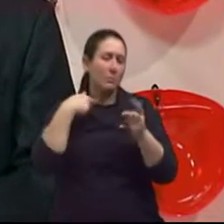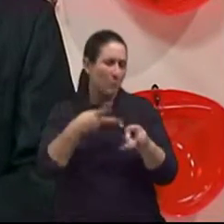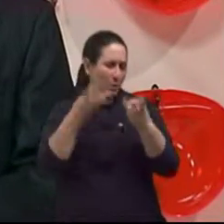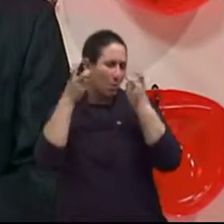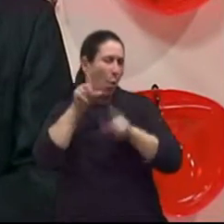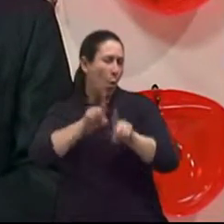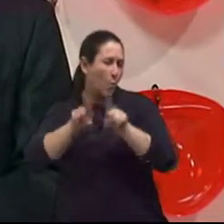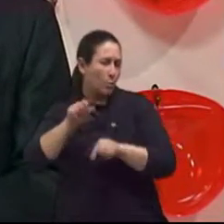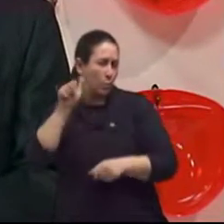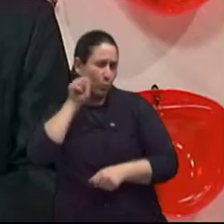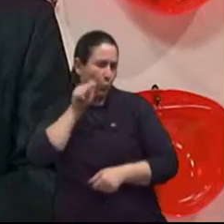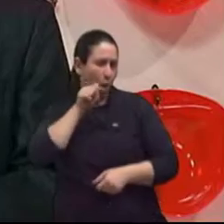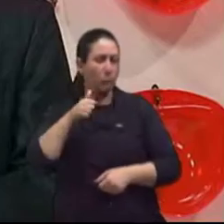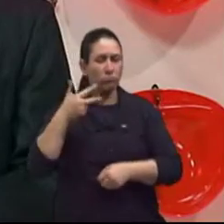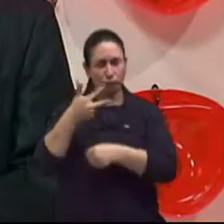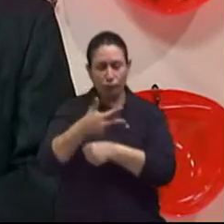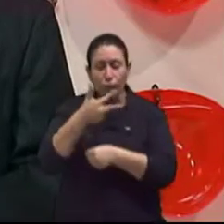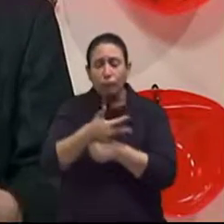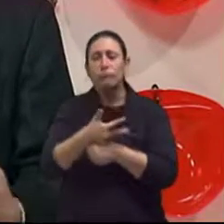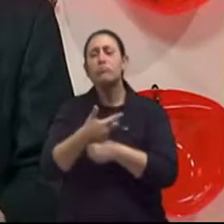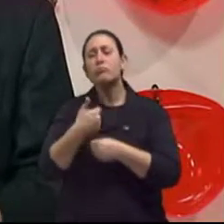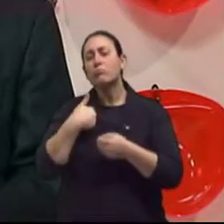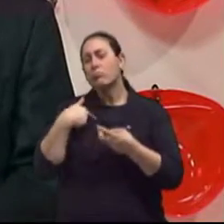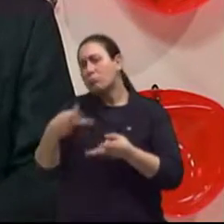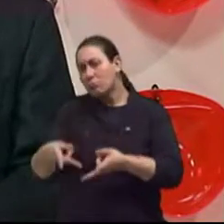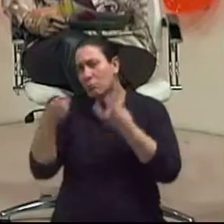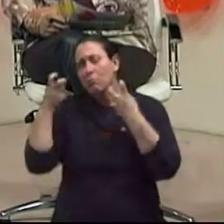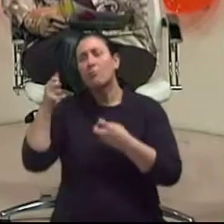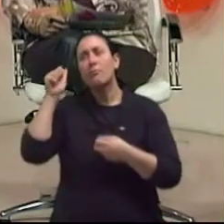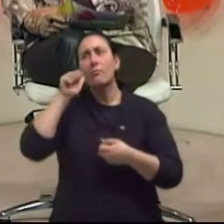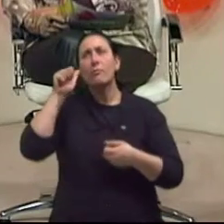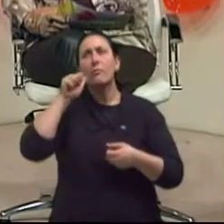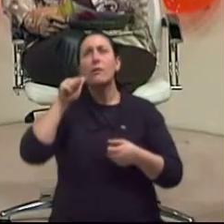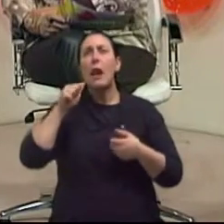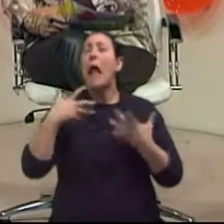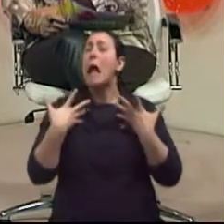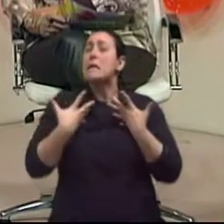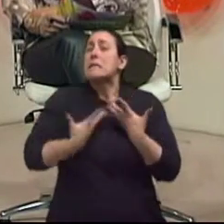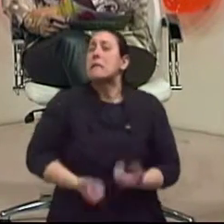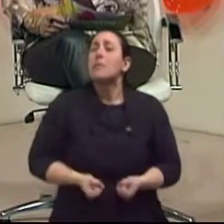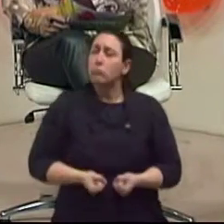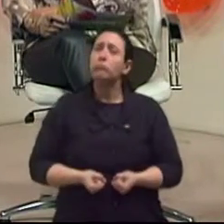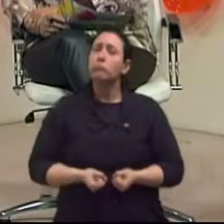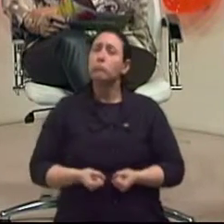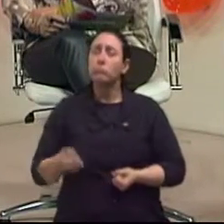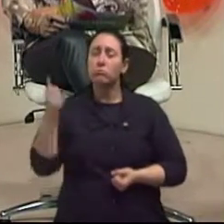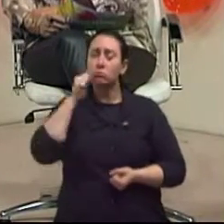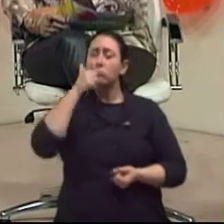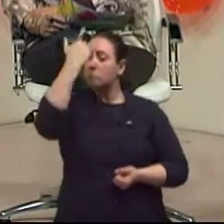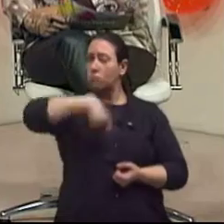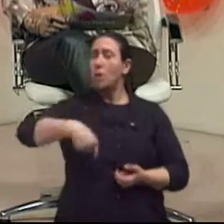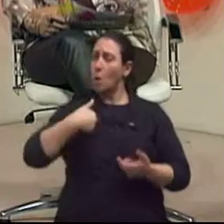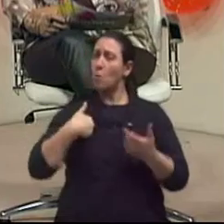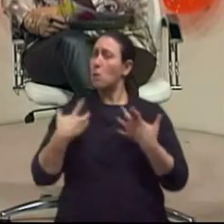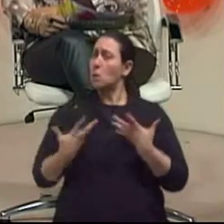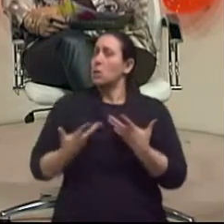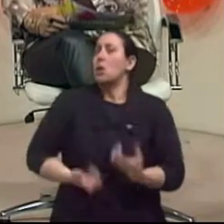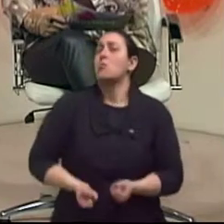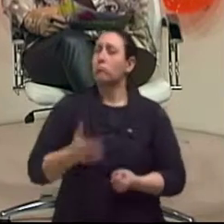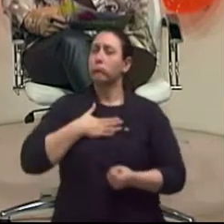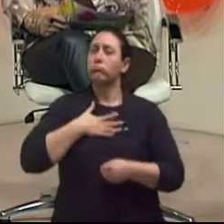de terceira idade, eu vejo que as mulheres aceitam, muitas delas aceitam muito bem o seu